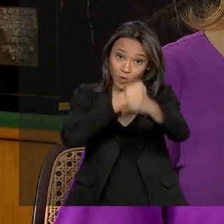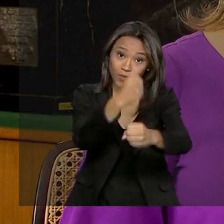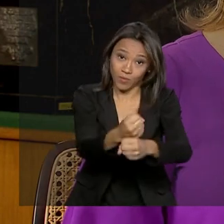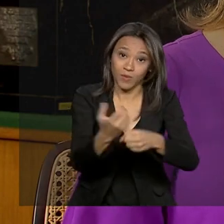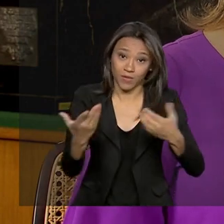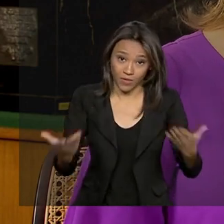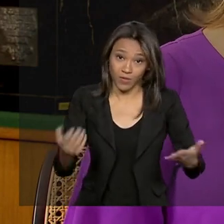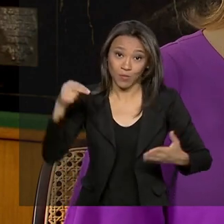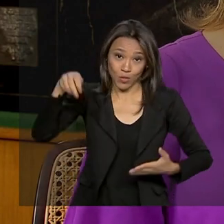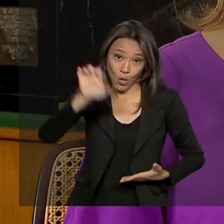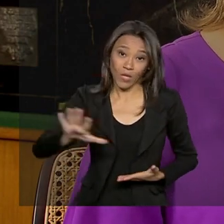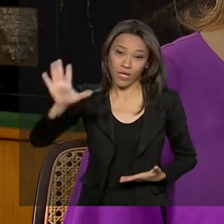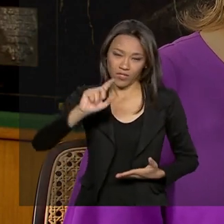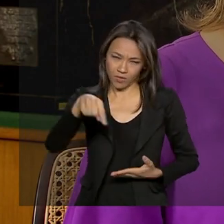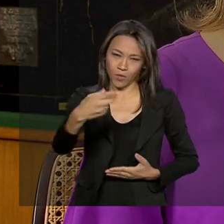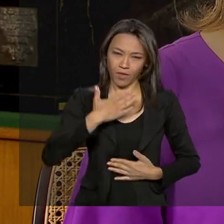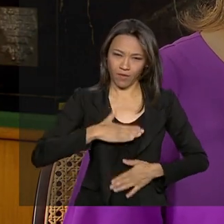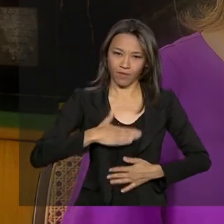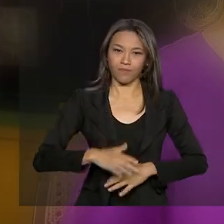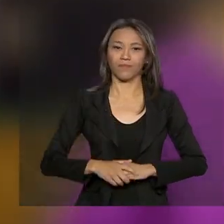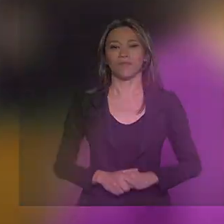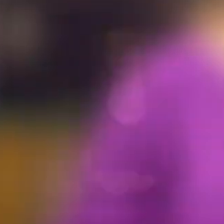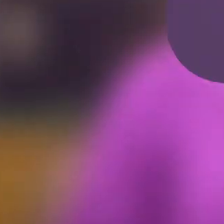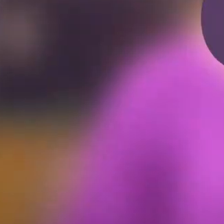especificamente para o Nordeste, e depois do intervalo.